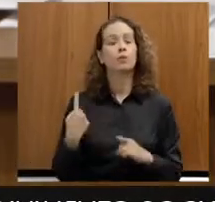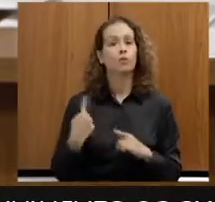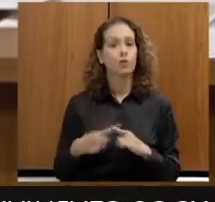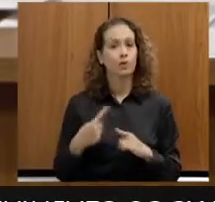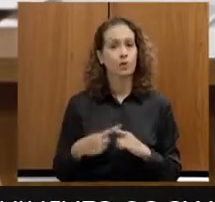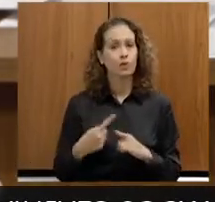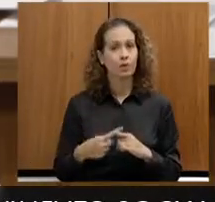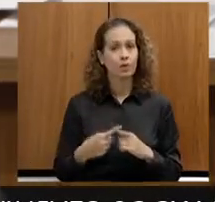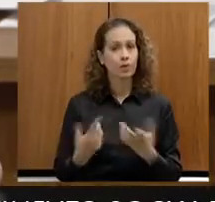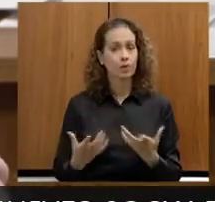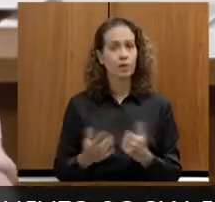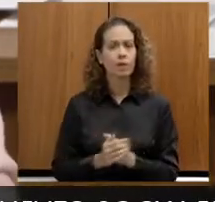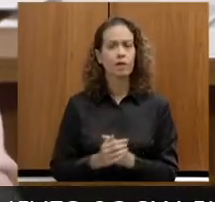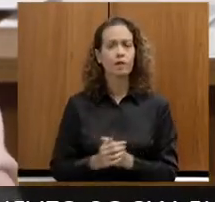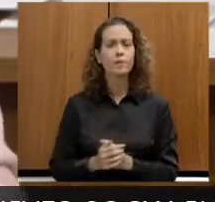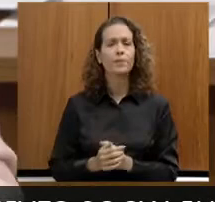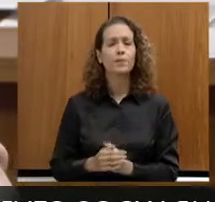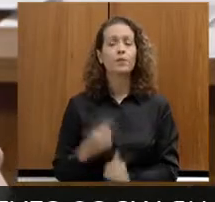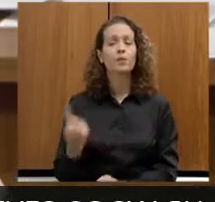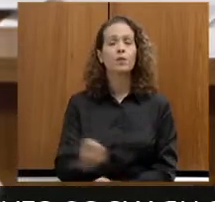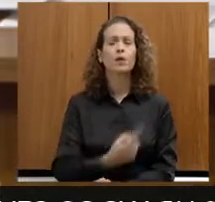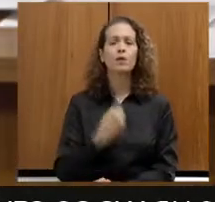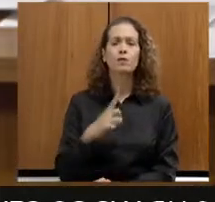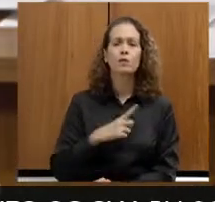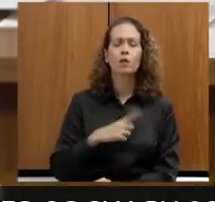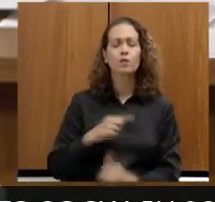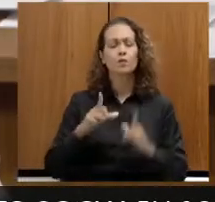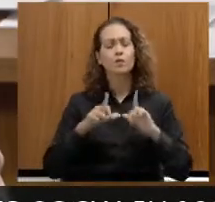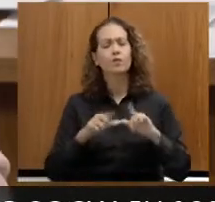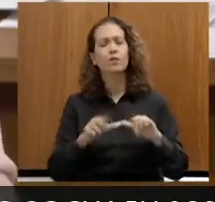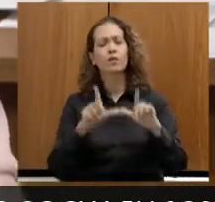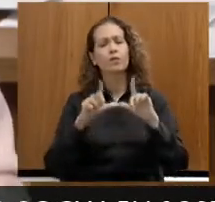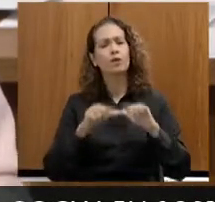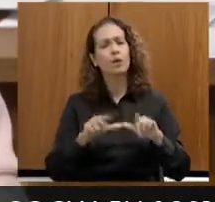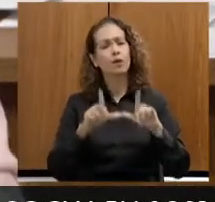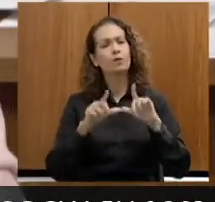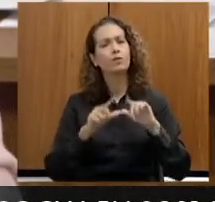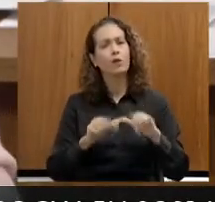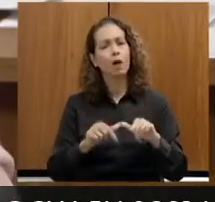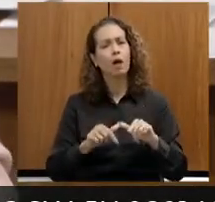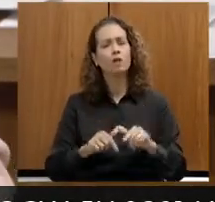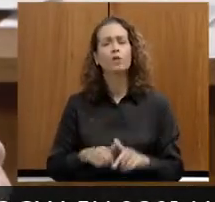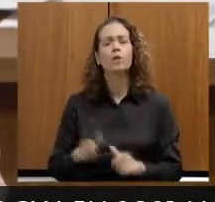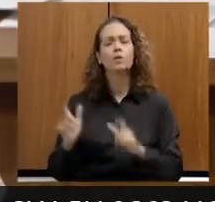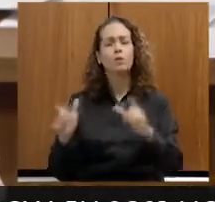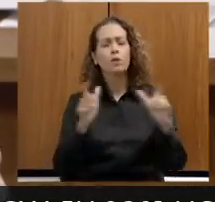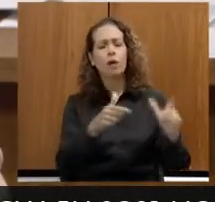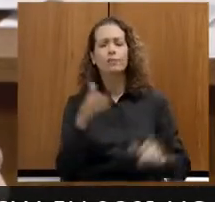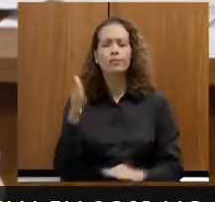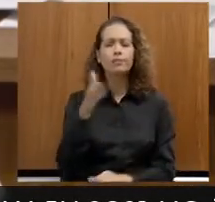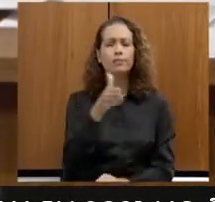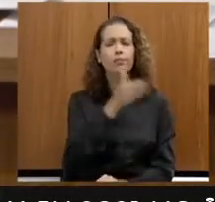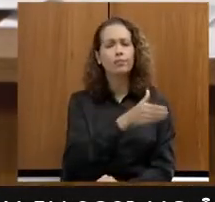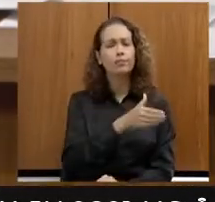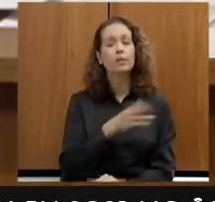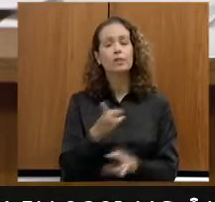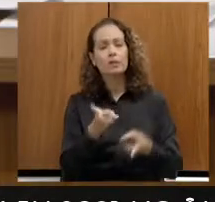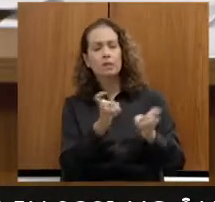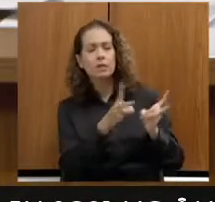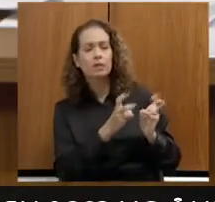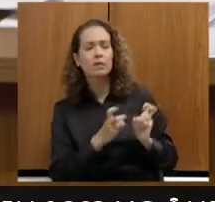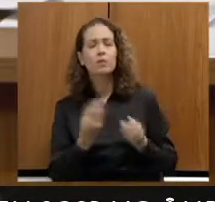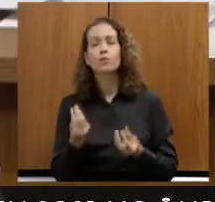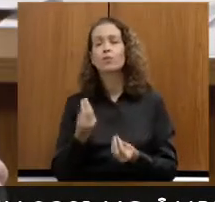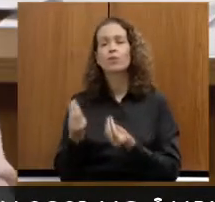de tudo, nós temos viajado e andado muito e a gente tem sentido o que a pandemia fez com as pessoas.